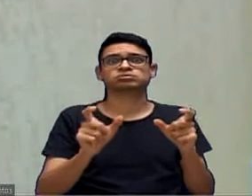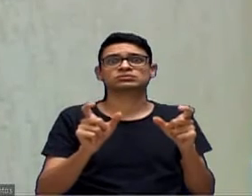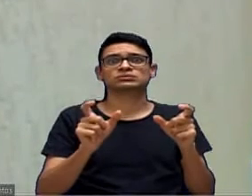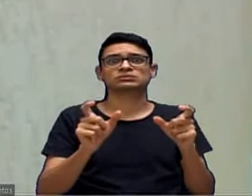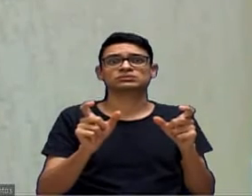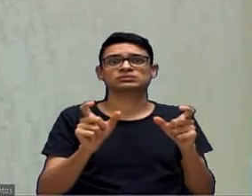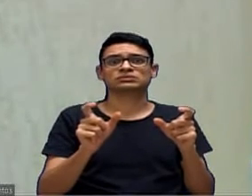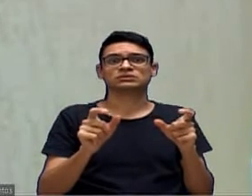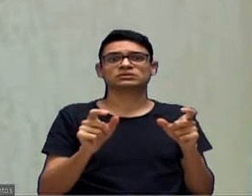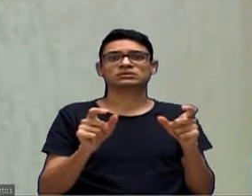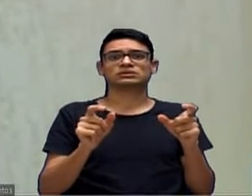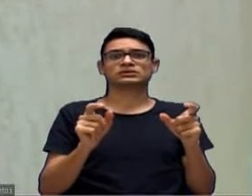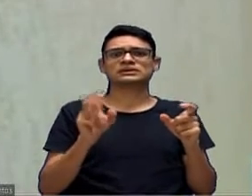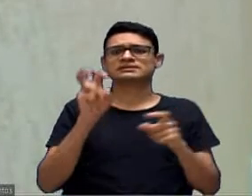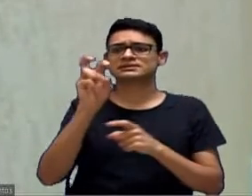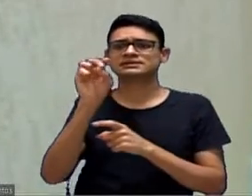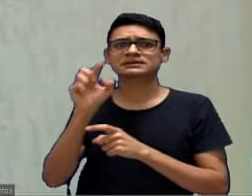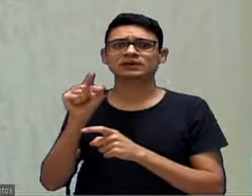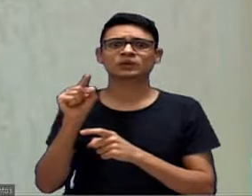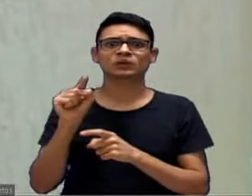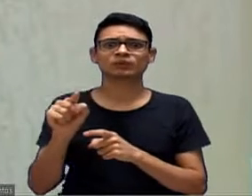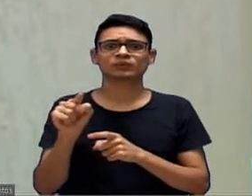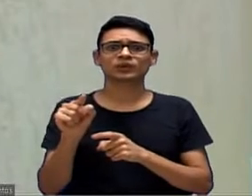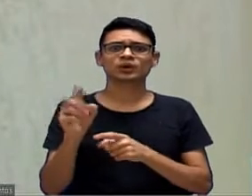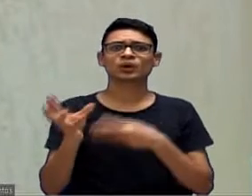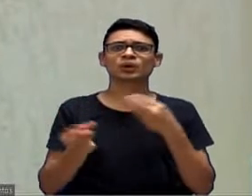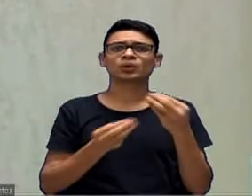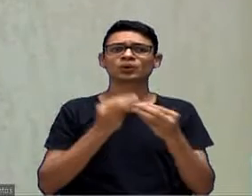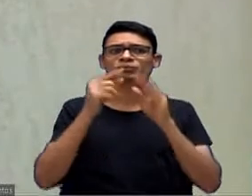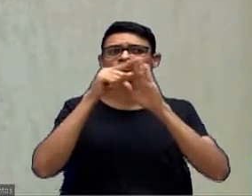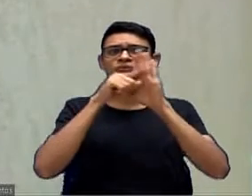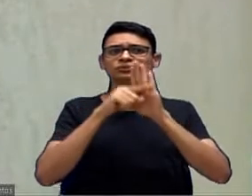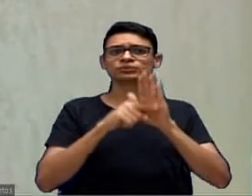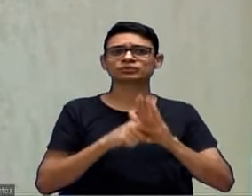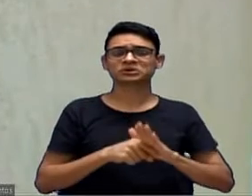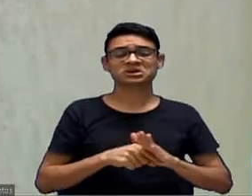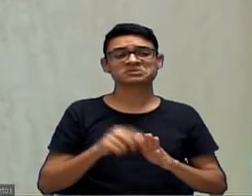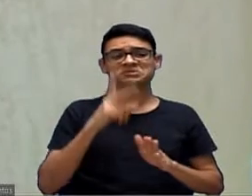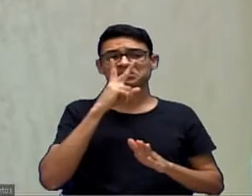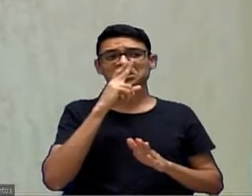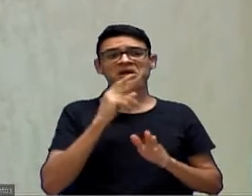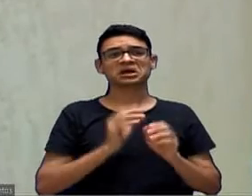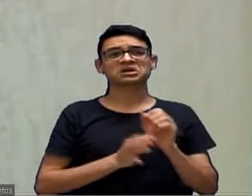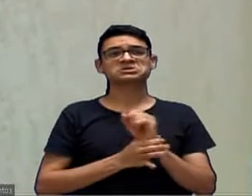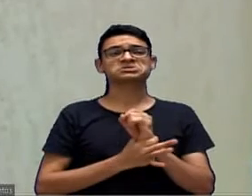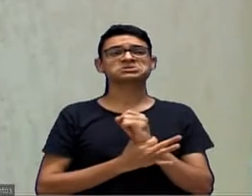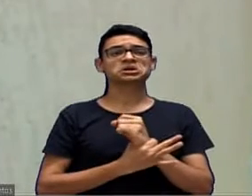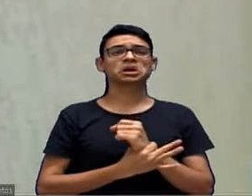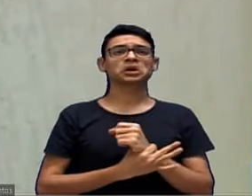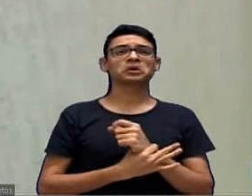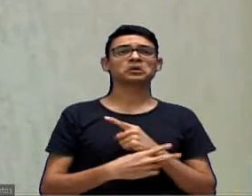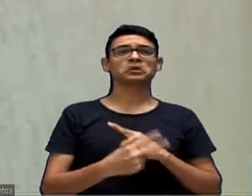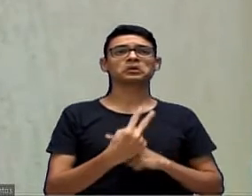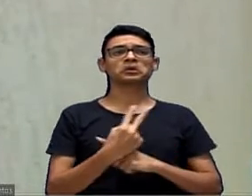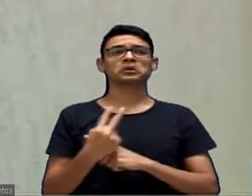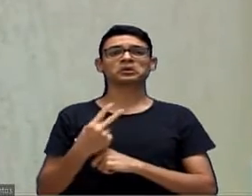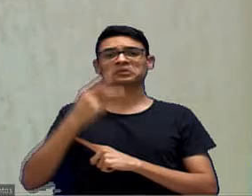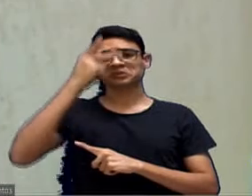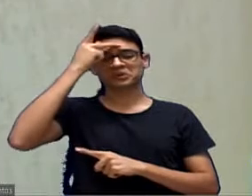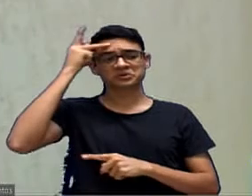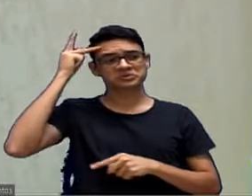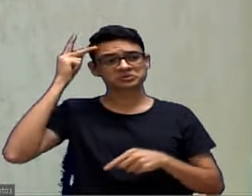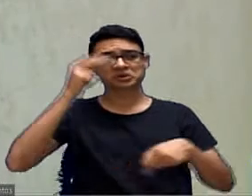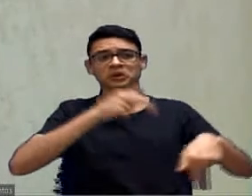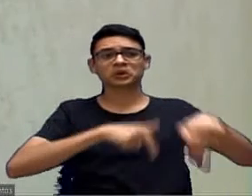Cinco mil descobriram, vendem uma falsa sensação de segurança para a população e aí